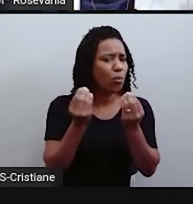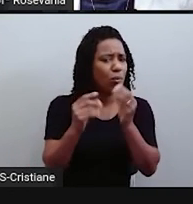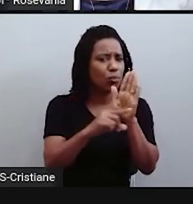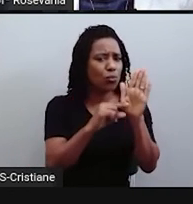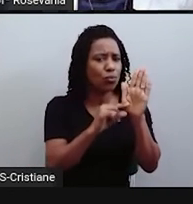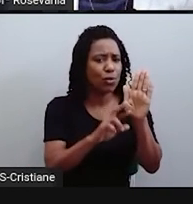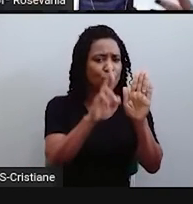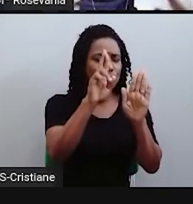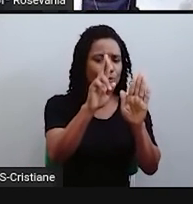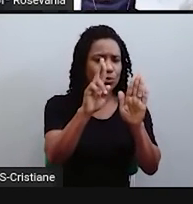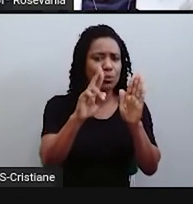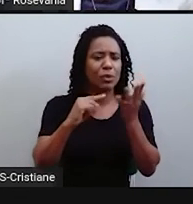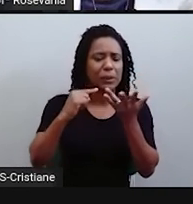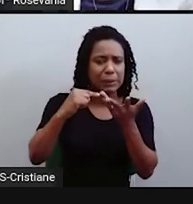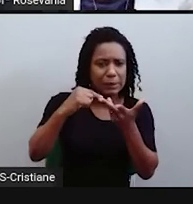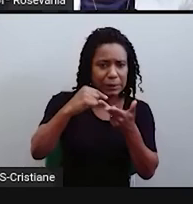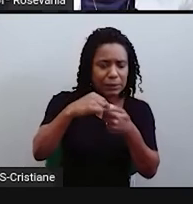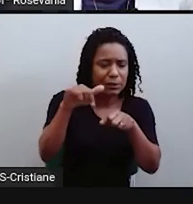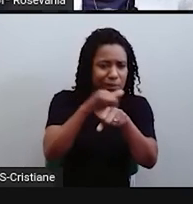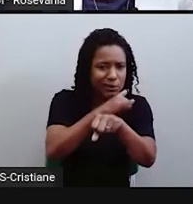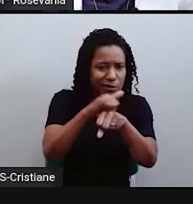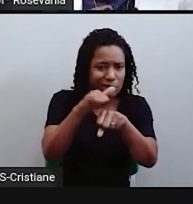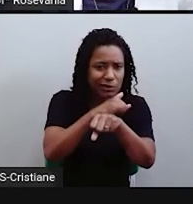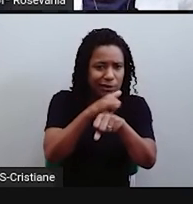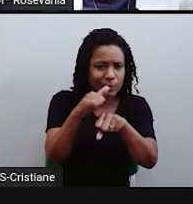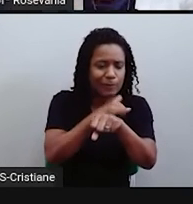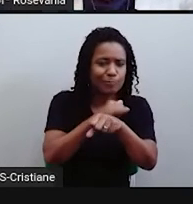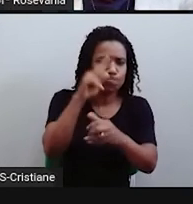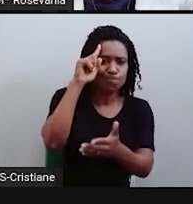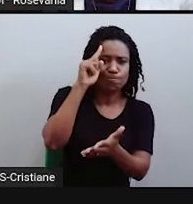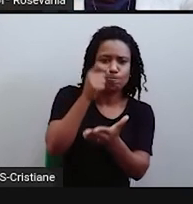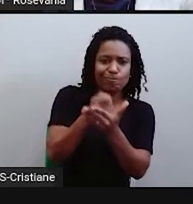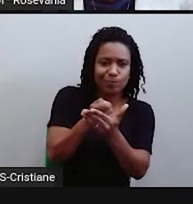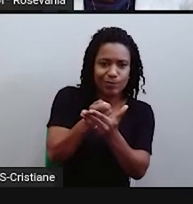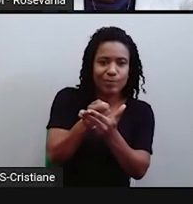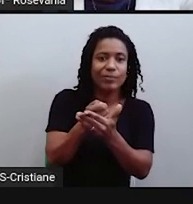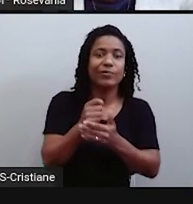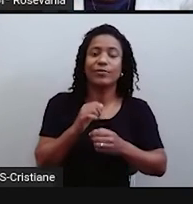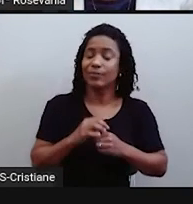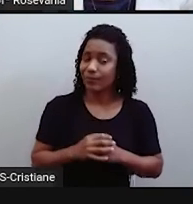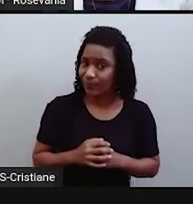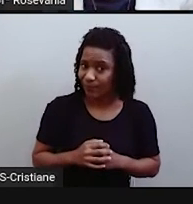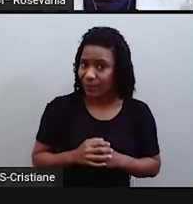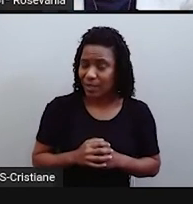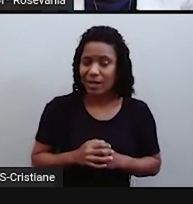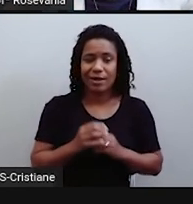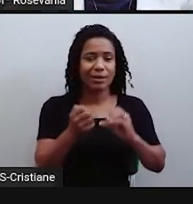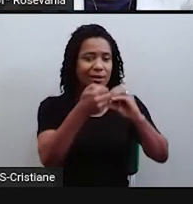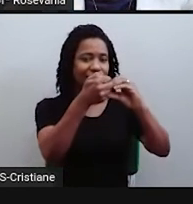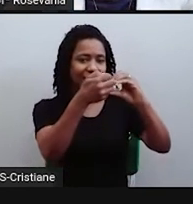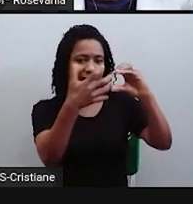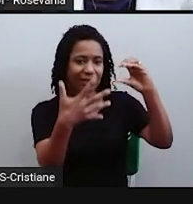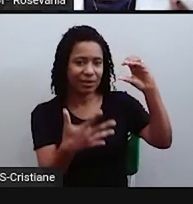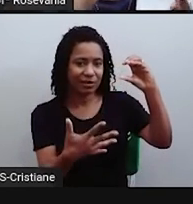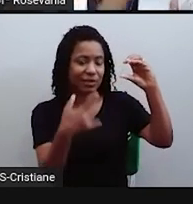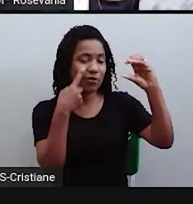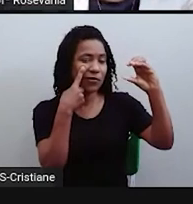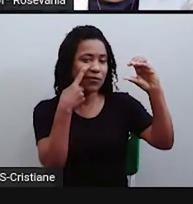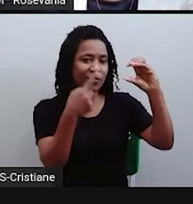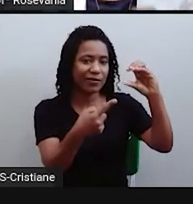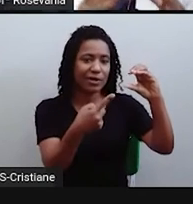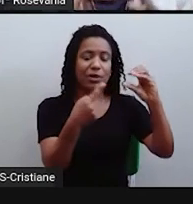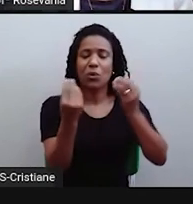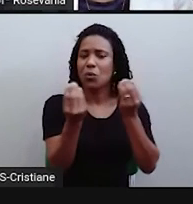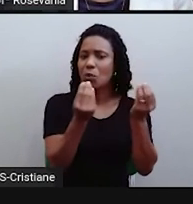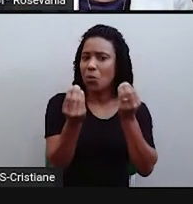Critérios semelhantes, mas tem um detalhe, ele usou características, mas, bora dizer assim, né, de desenvolvimento do meio